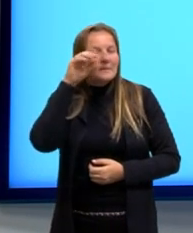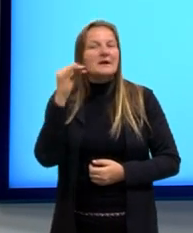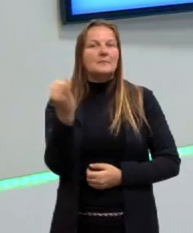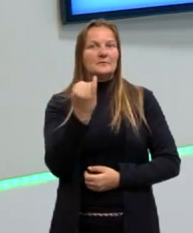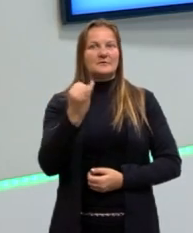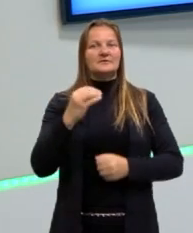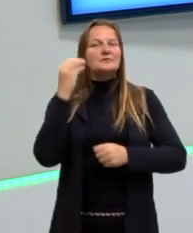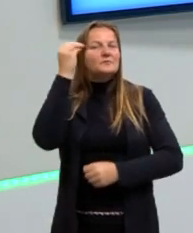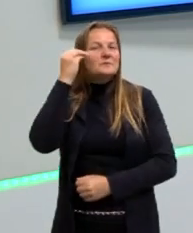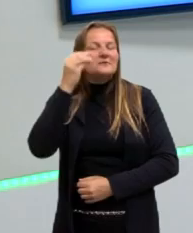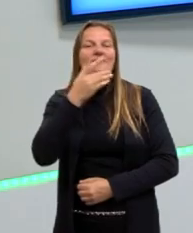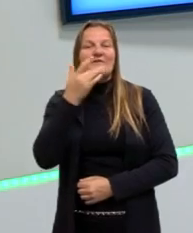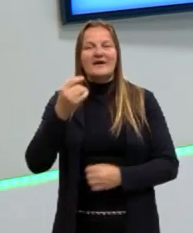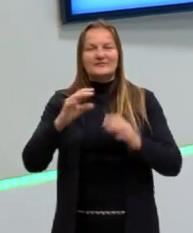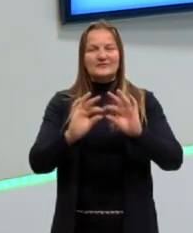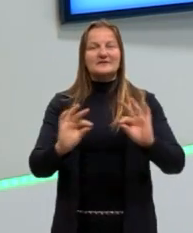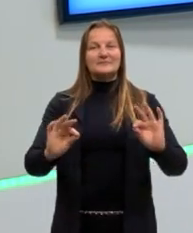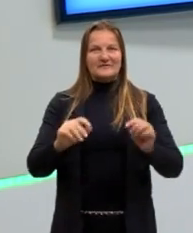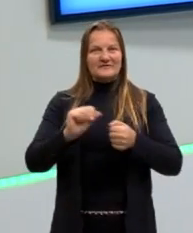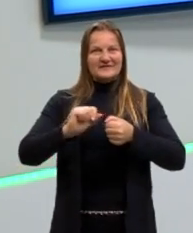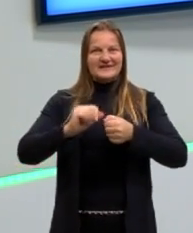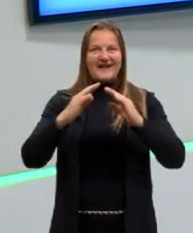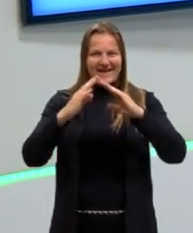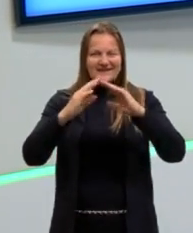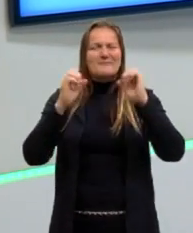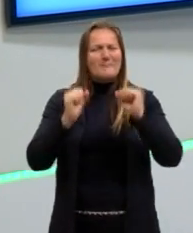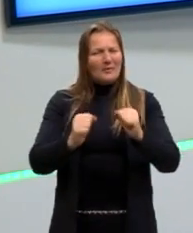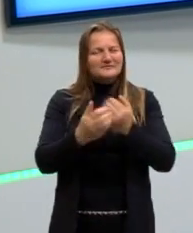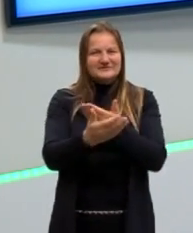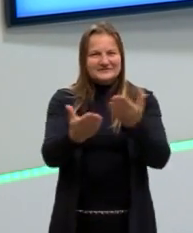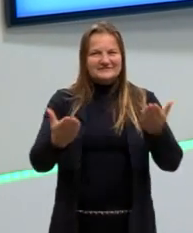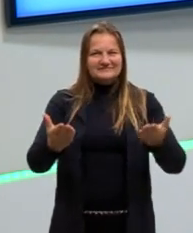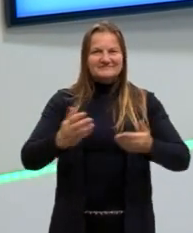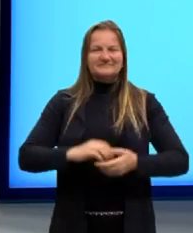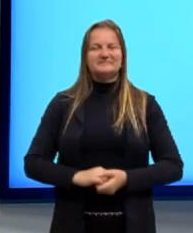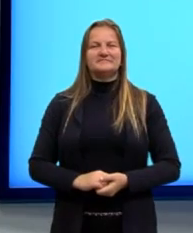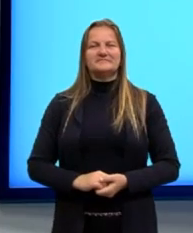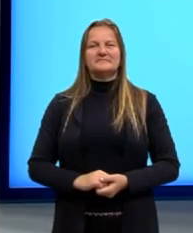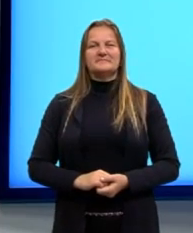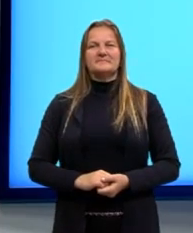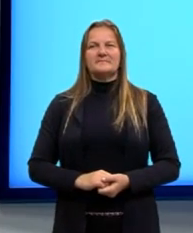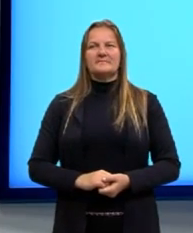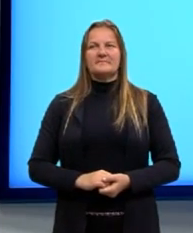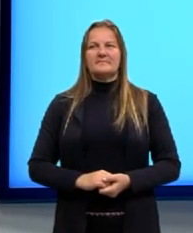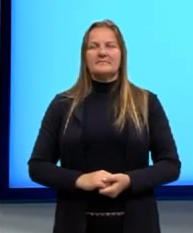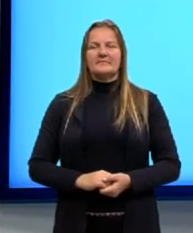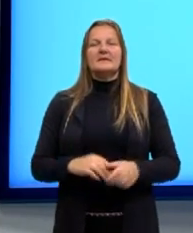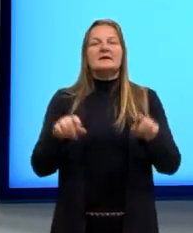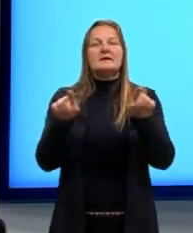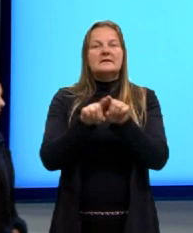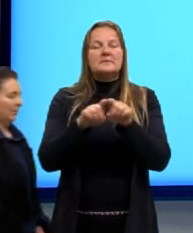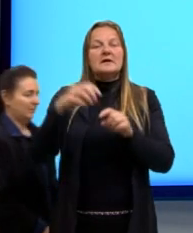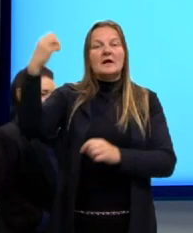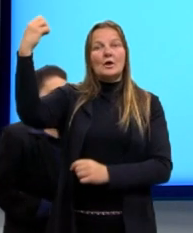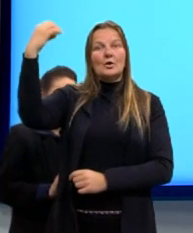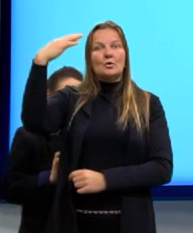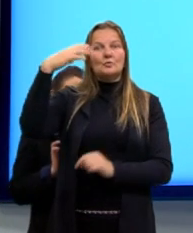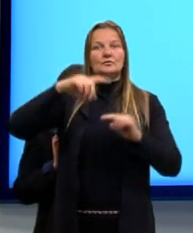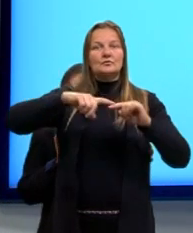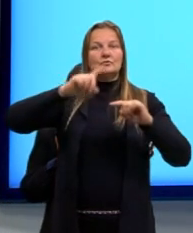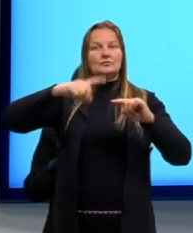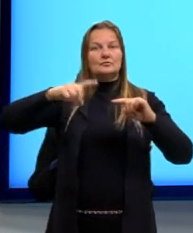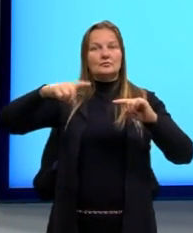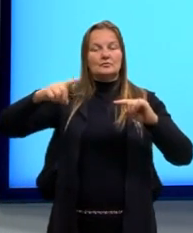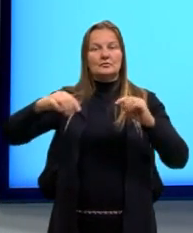um experimento bem simples de fazer, certo? Bom, então, como a gente falou, a luz é uma onda